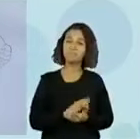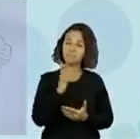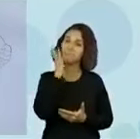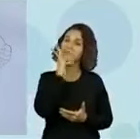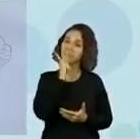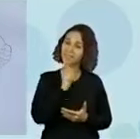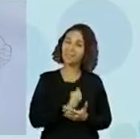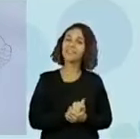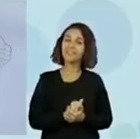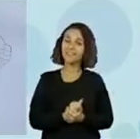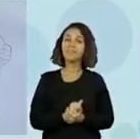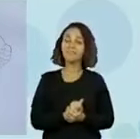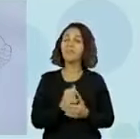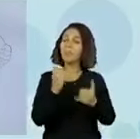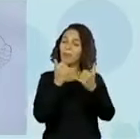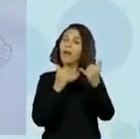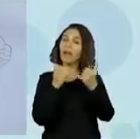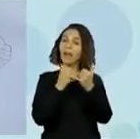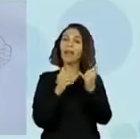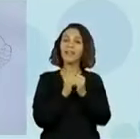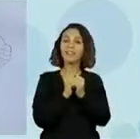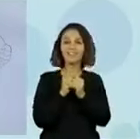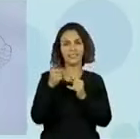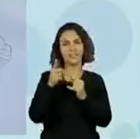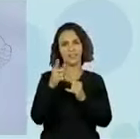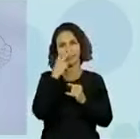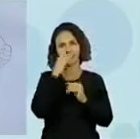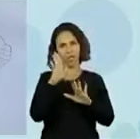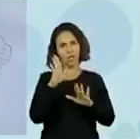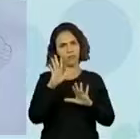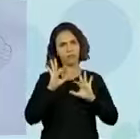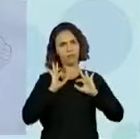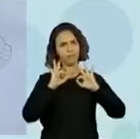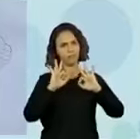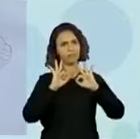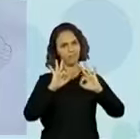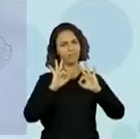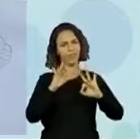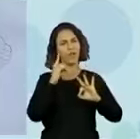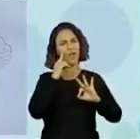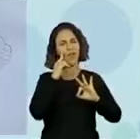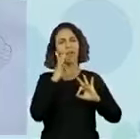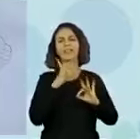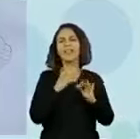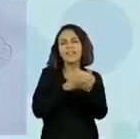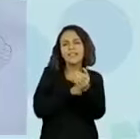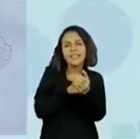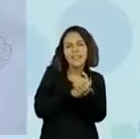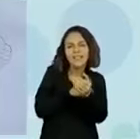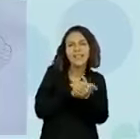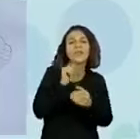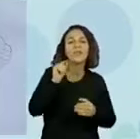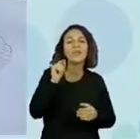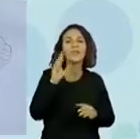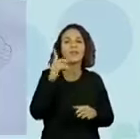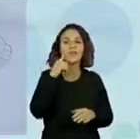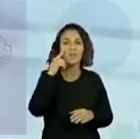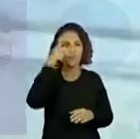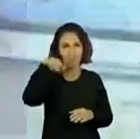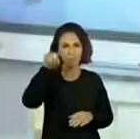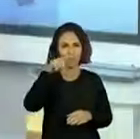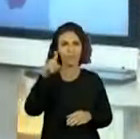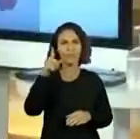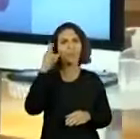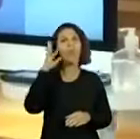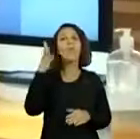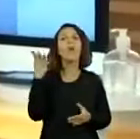Muito parecido com o do Etan também. Esse aqui já foi pistolão. Isso aqui eu conheço esse segredo. Usei bastante. Deixo até circular aqui, porque vocês não